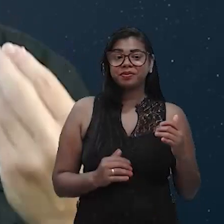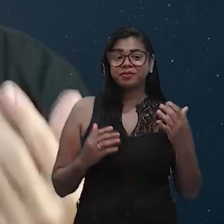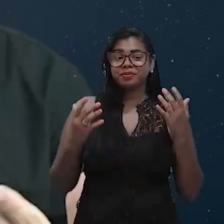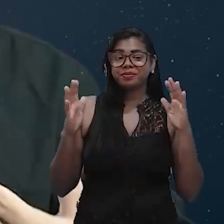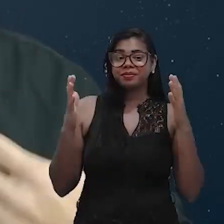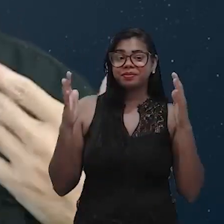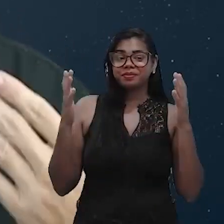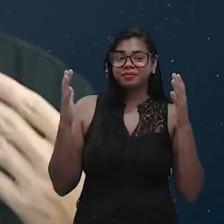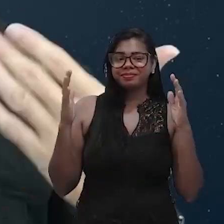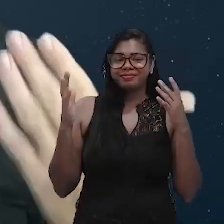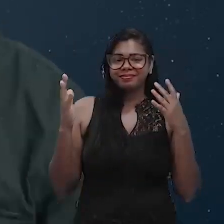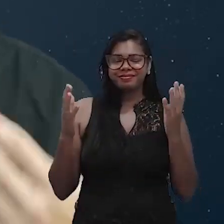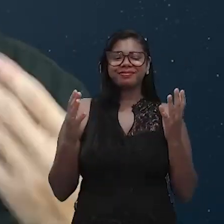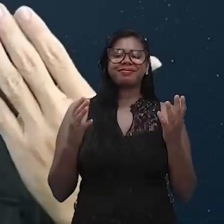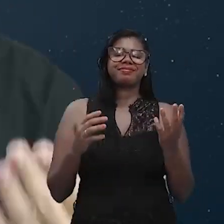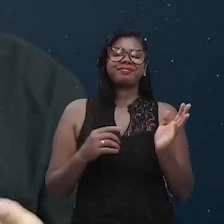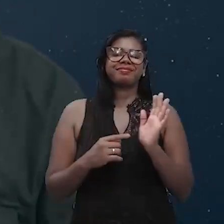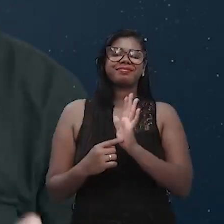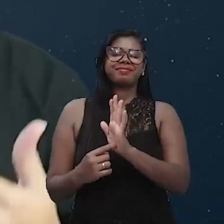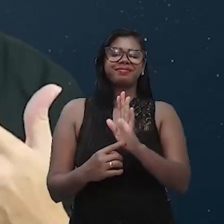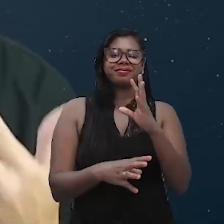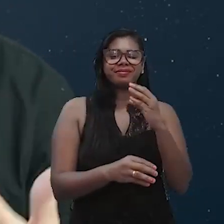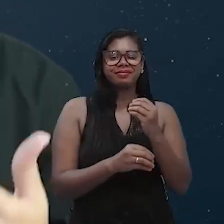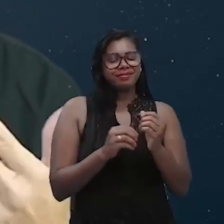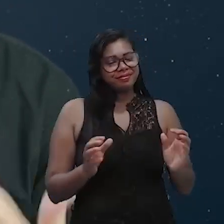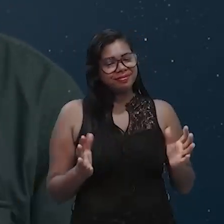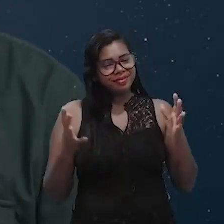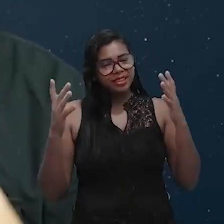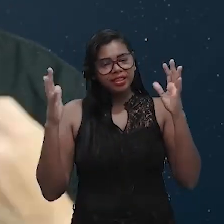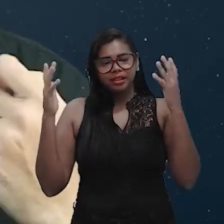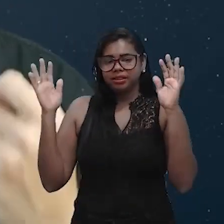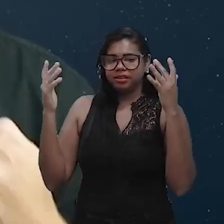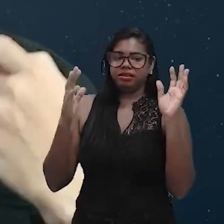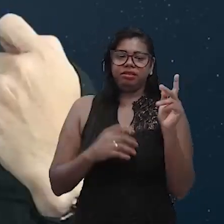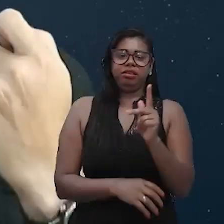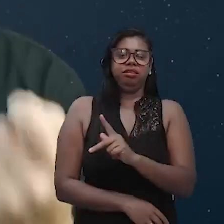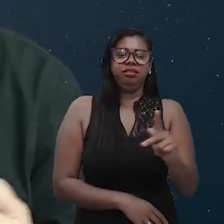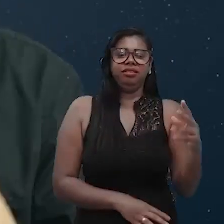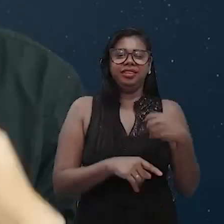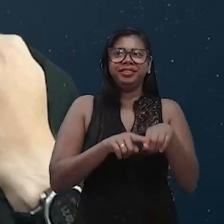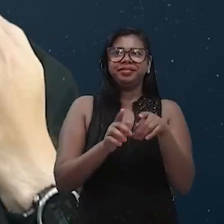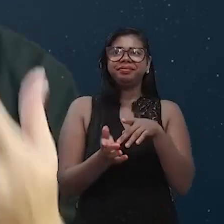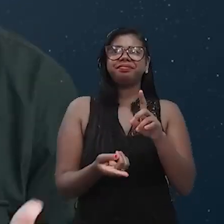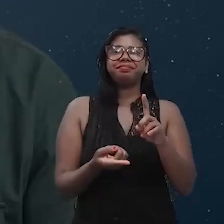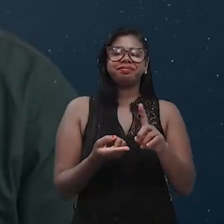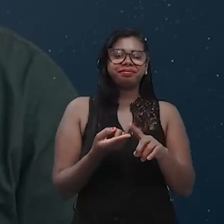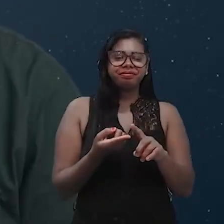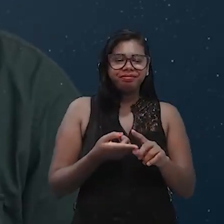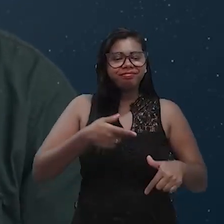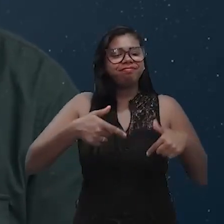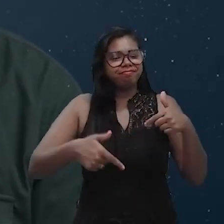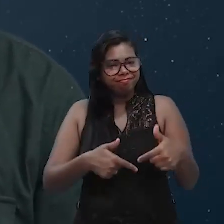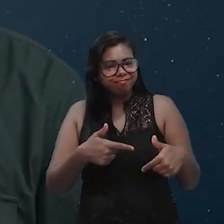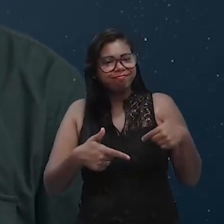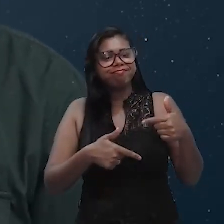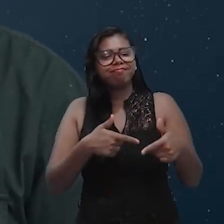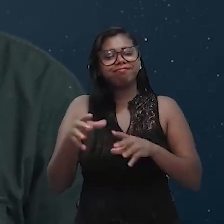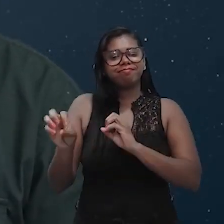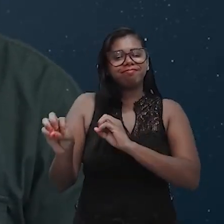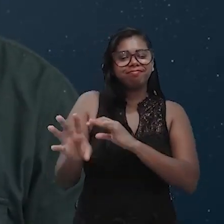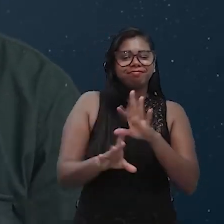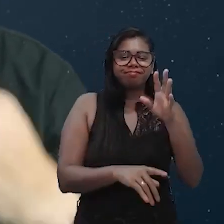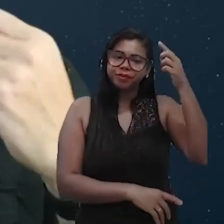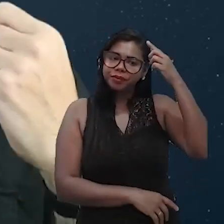e prestar a verdadeira homenagem a todos aqueles que labutam, que trabalham todos os dias